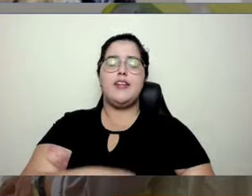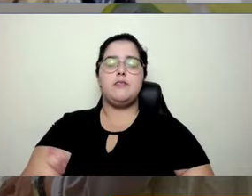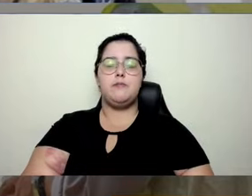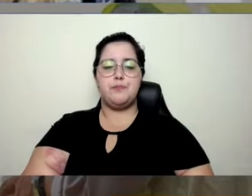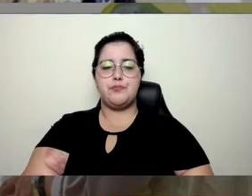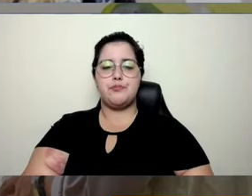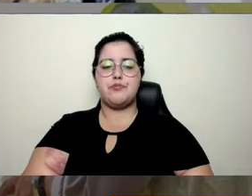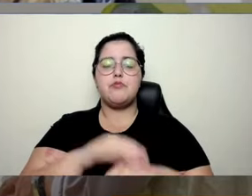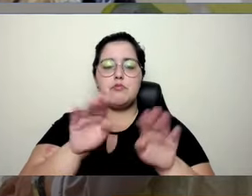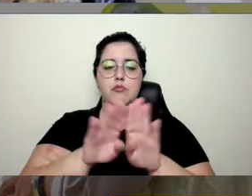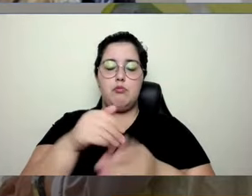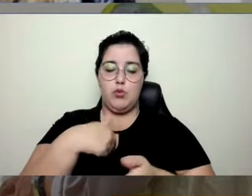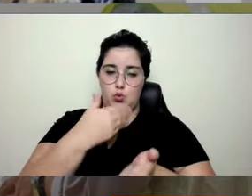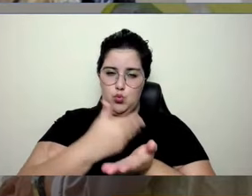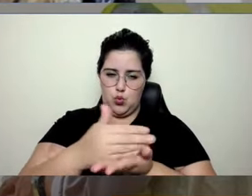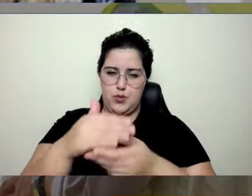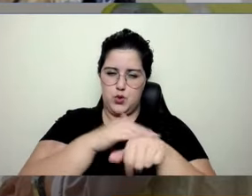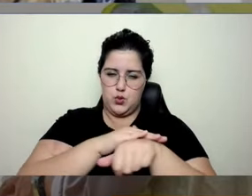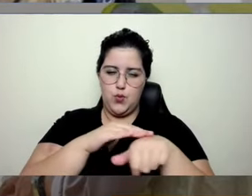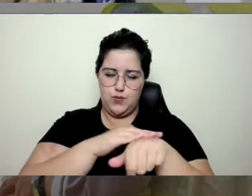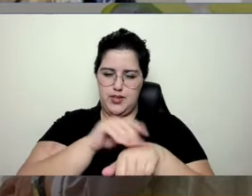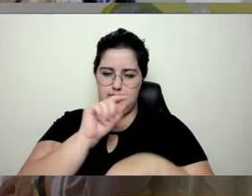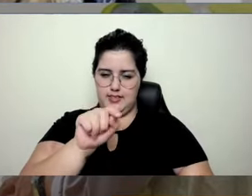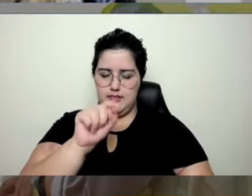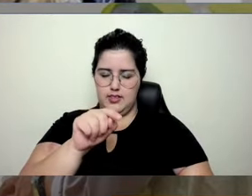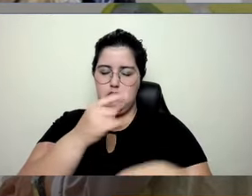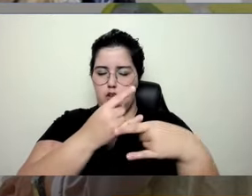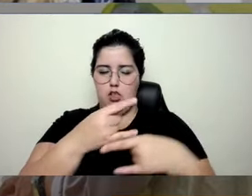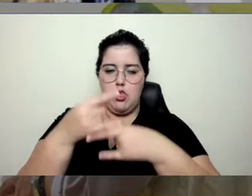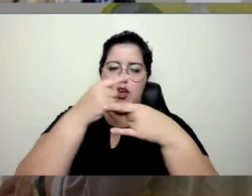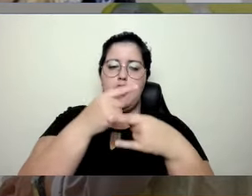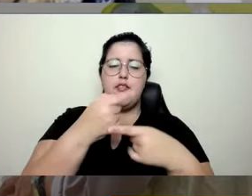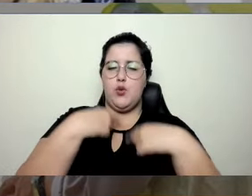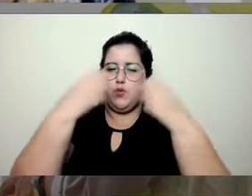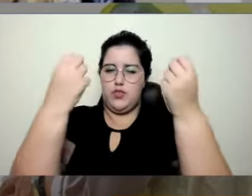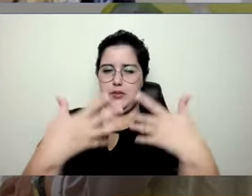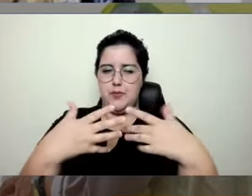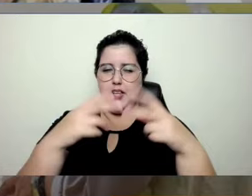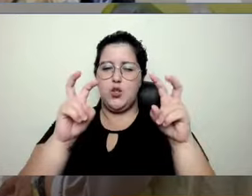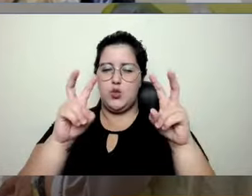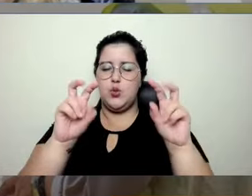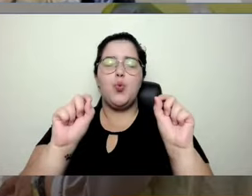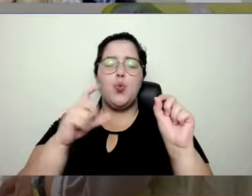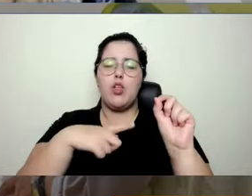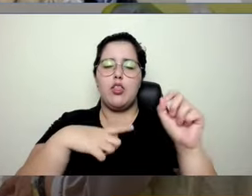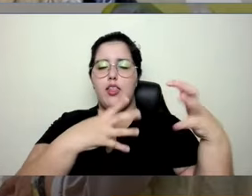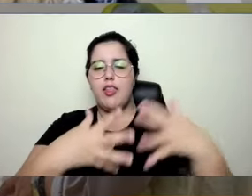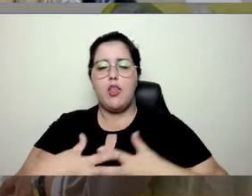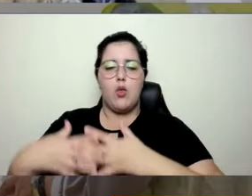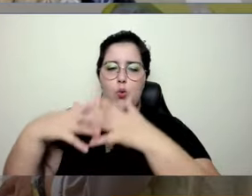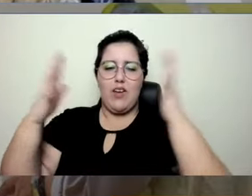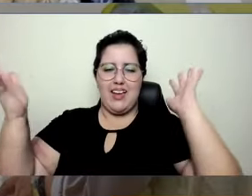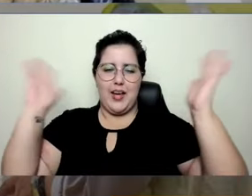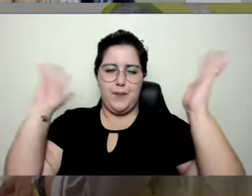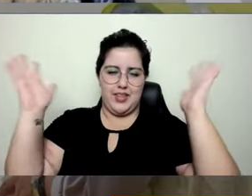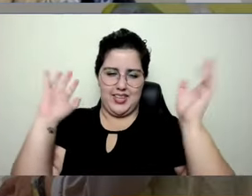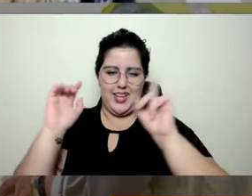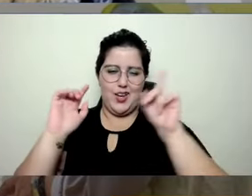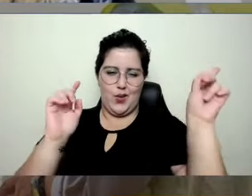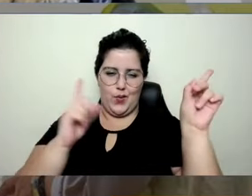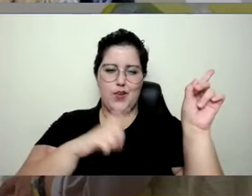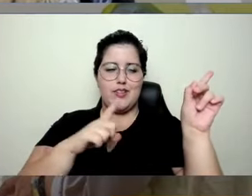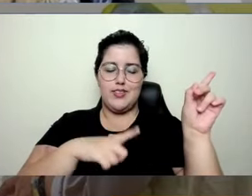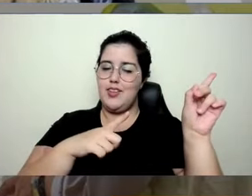no início da nossa conversa que eu exemplifiquei lá o operador do caminhão de pedreiras, né, o